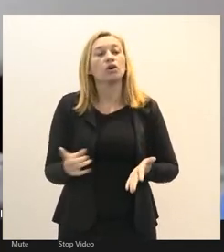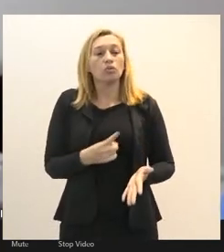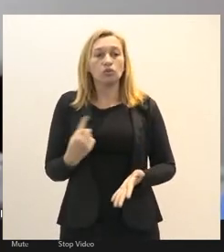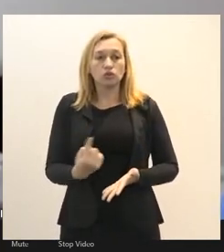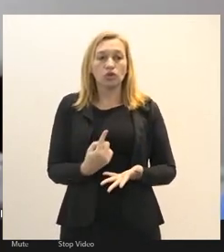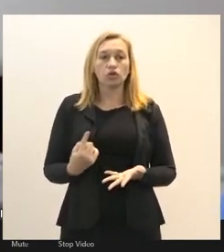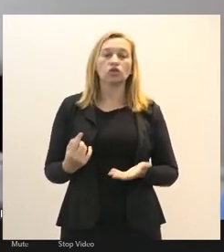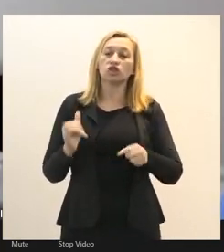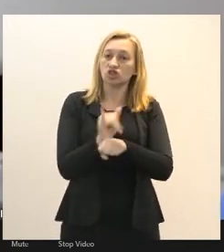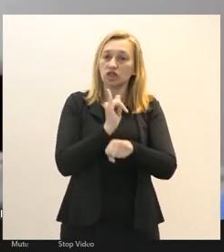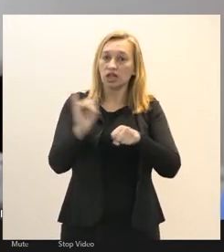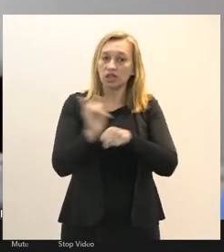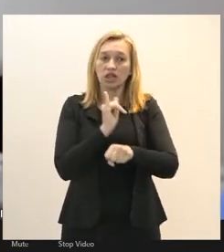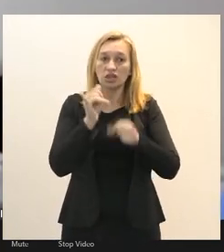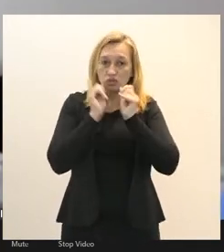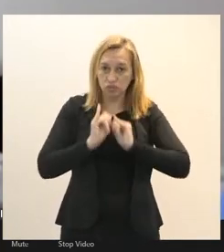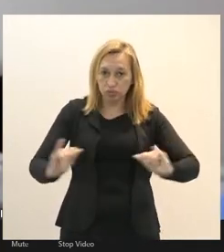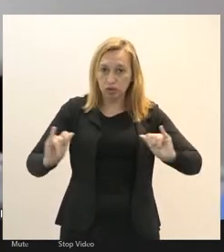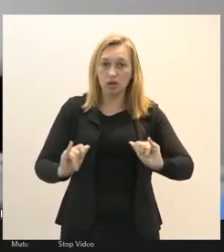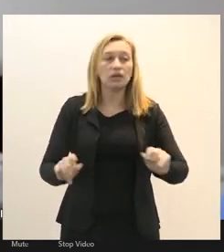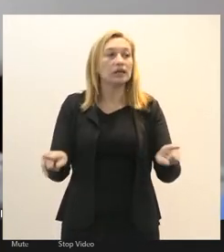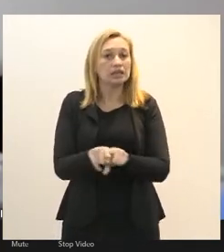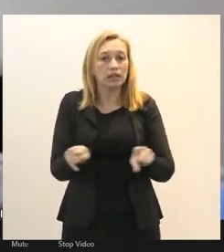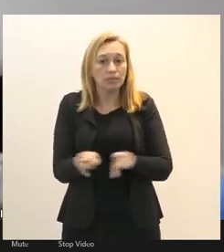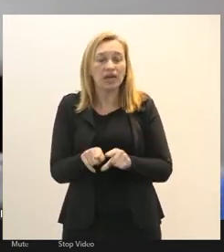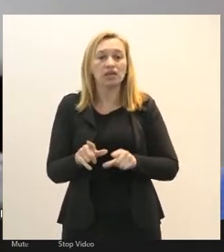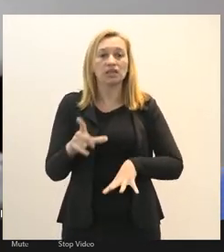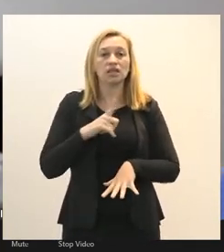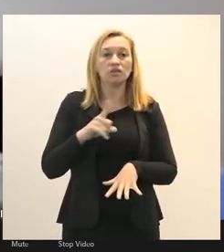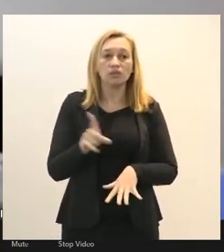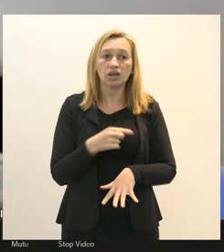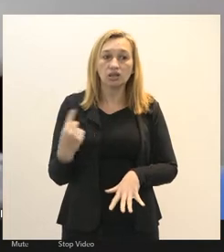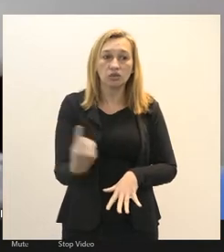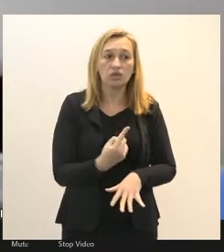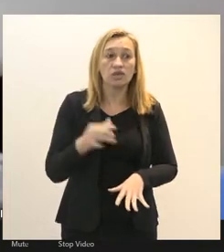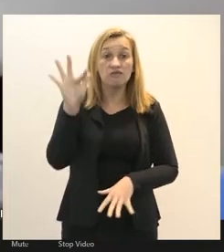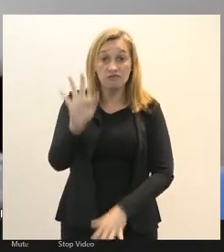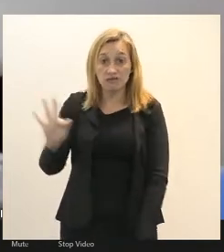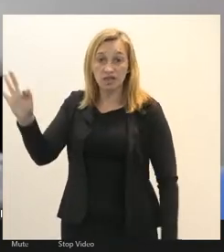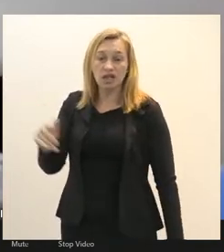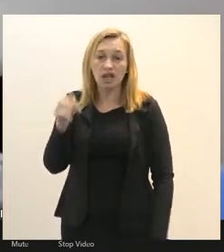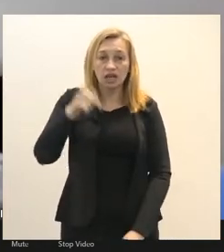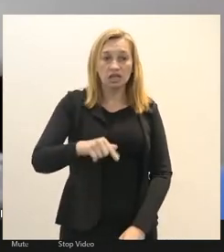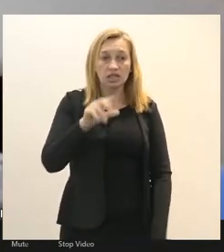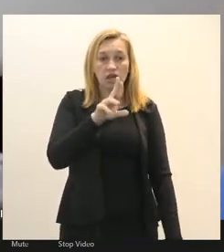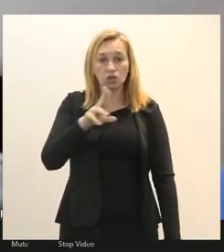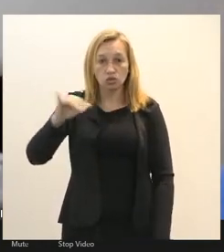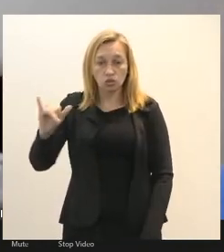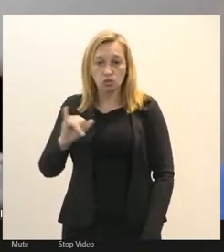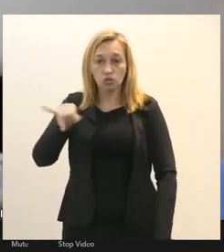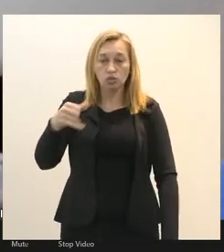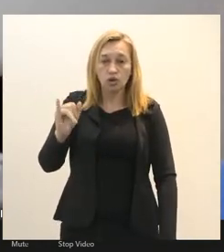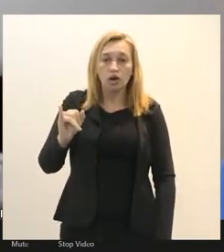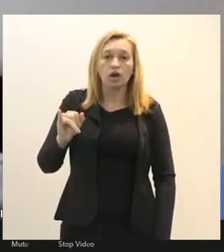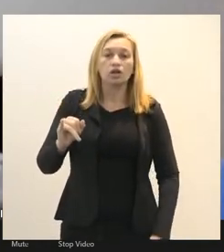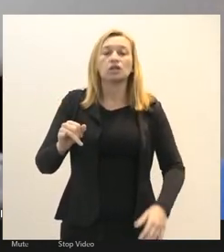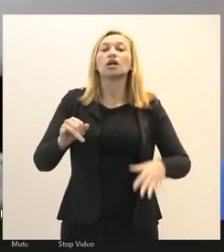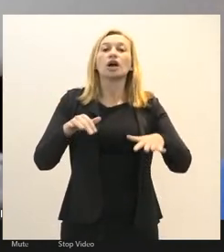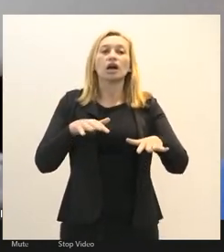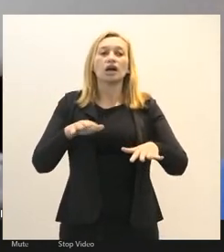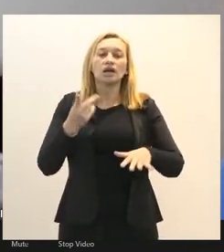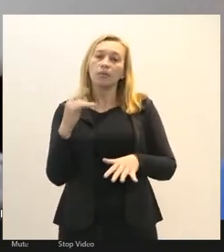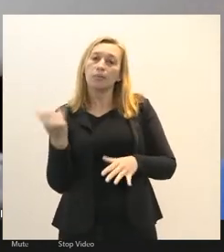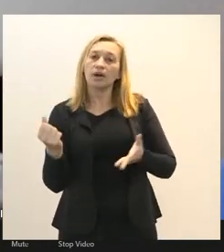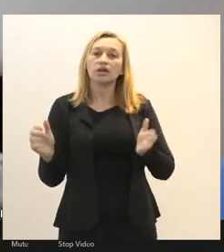por uma estratégia de divulgação e também temos pela nossa federação a FENAJU a campanha mobiliza